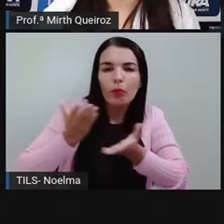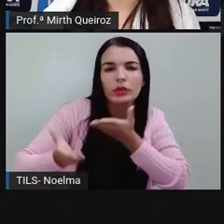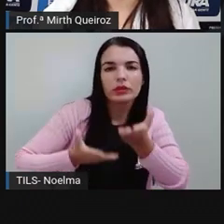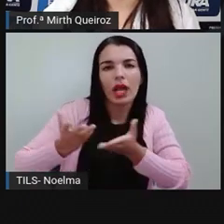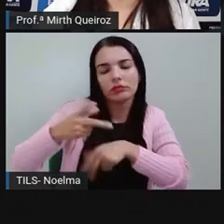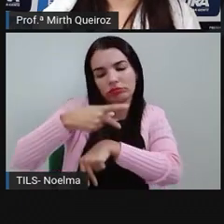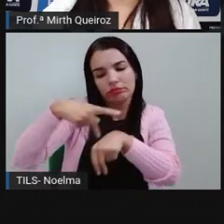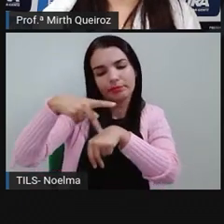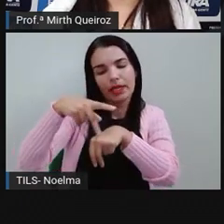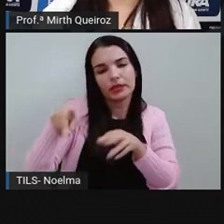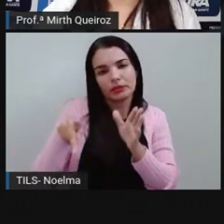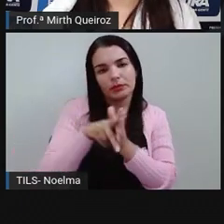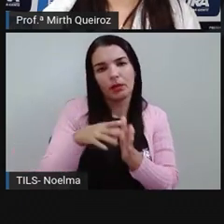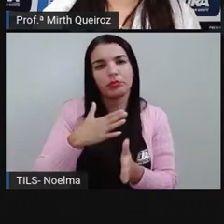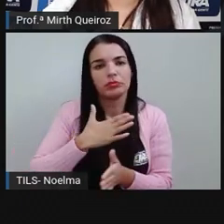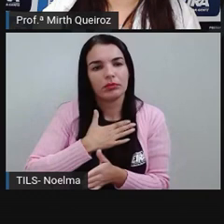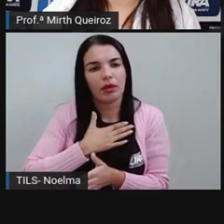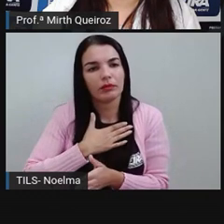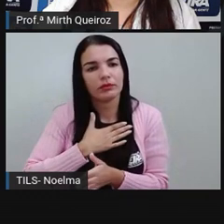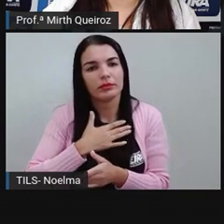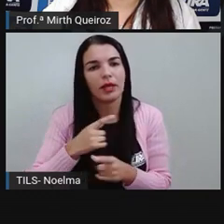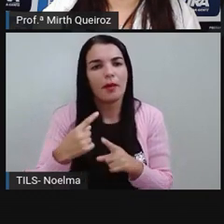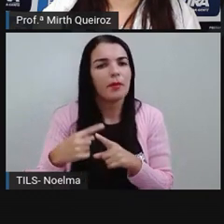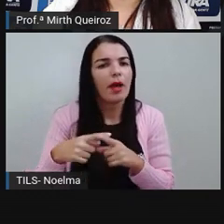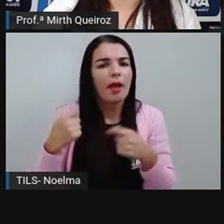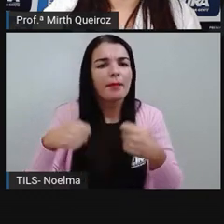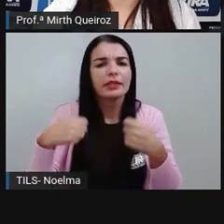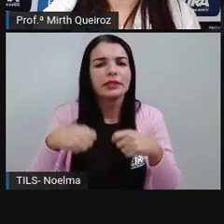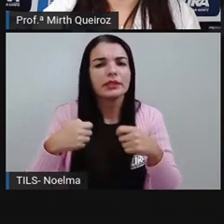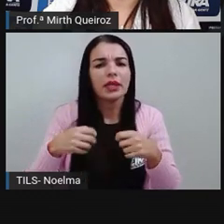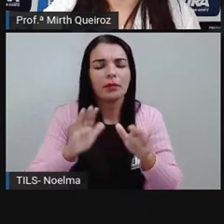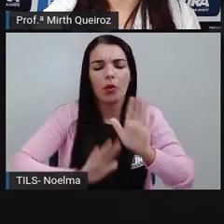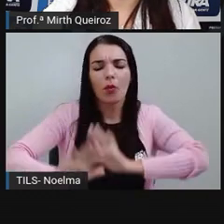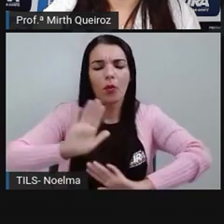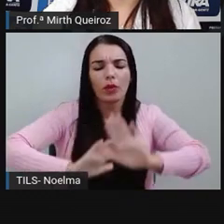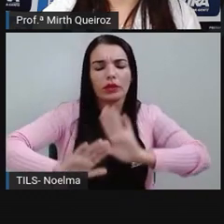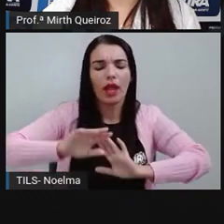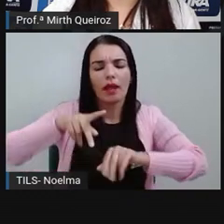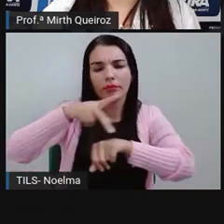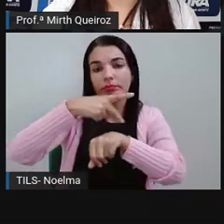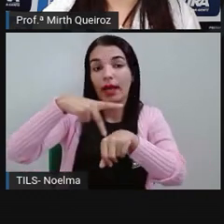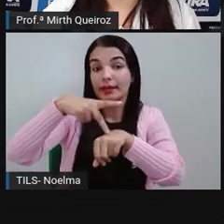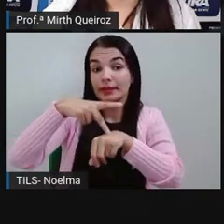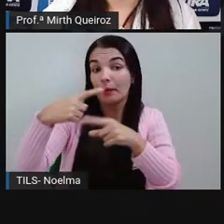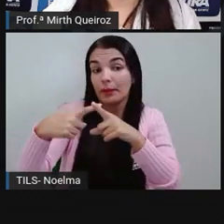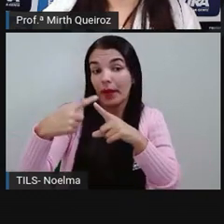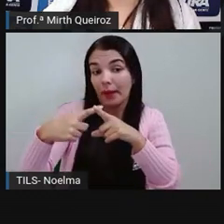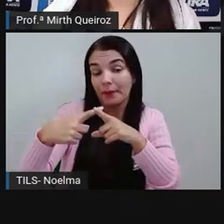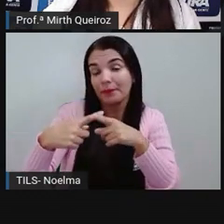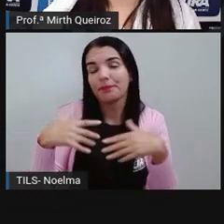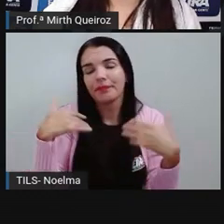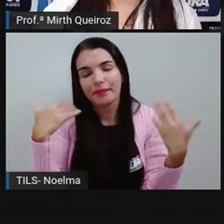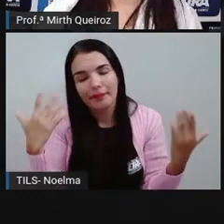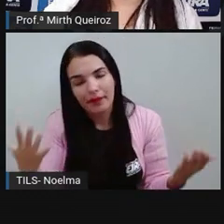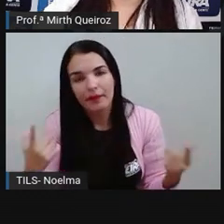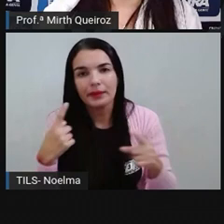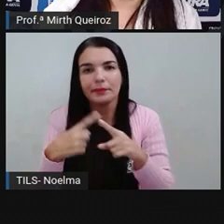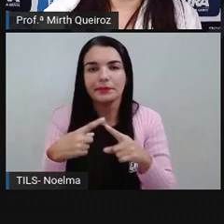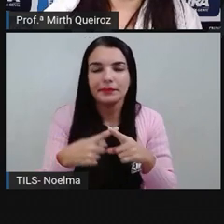país. E por que que nós temos que cuidar do país? Justamente pra que